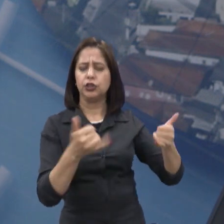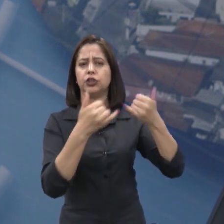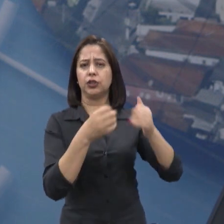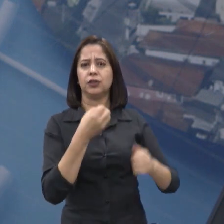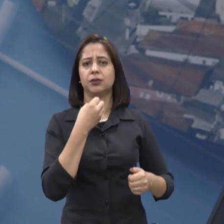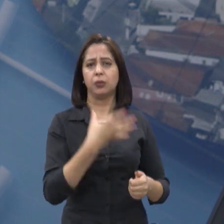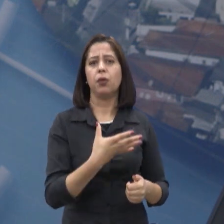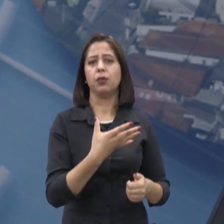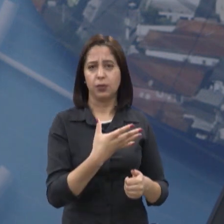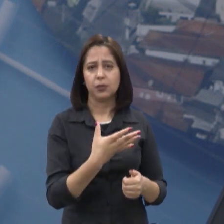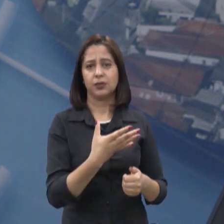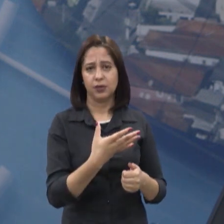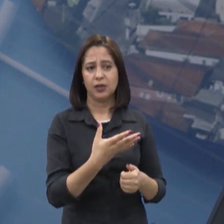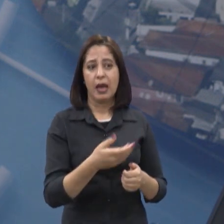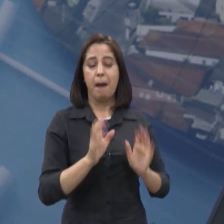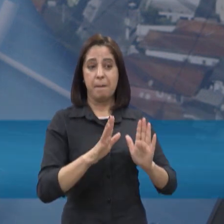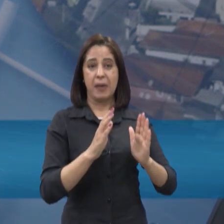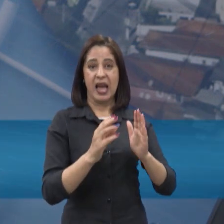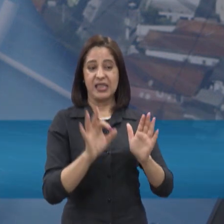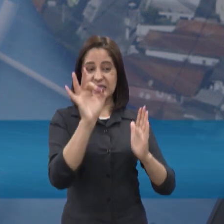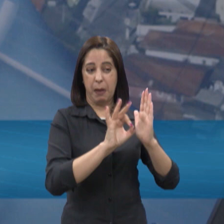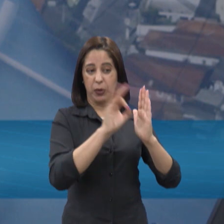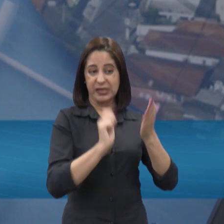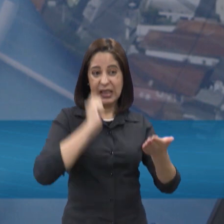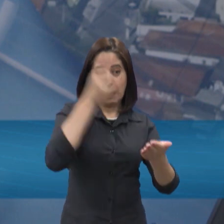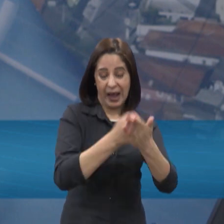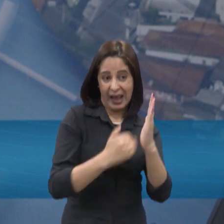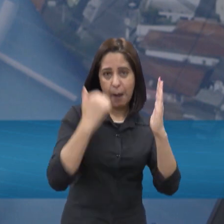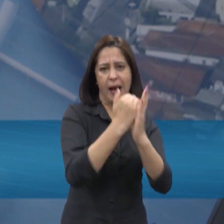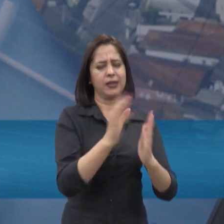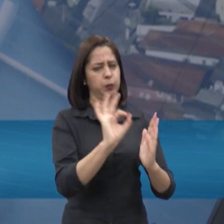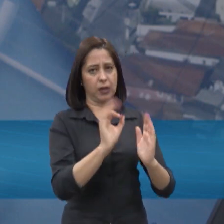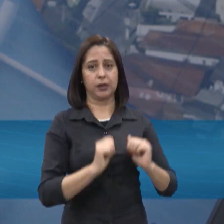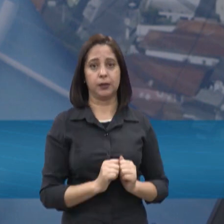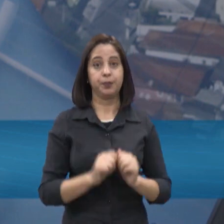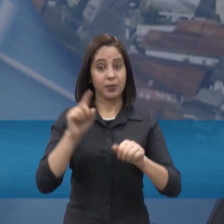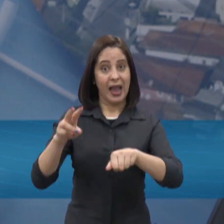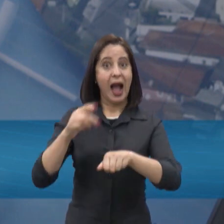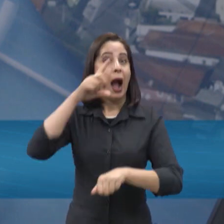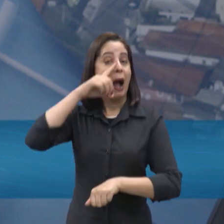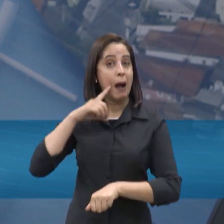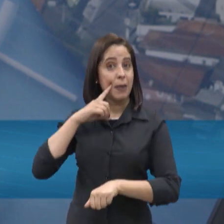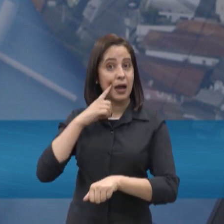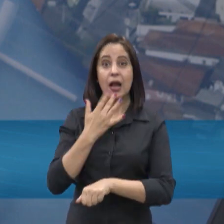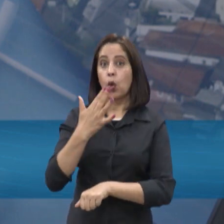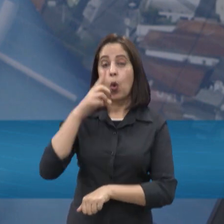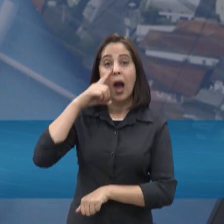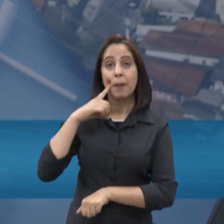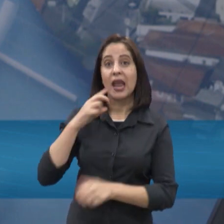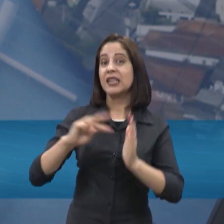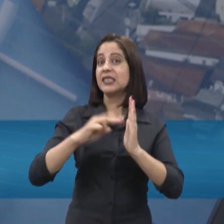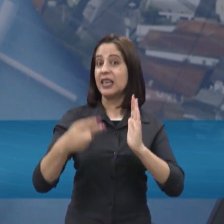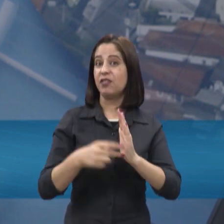a geração de energia sem um custo adicional pro consumidor, né, no preço final. A bandeira amarela indica que a geração de